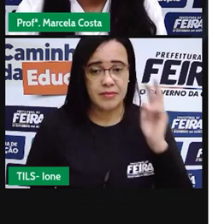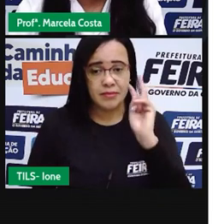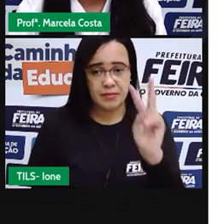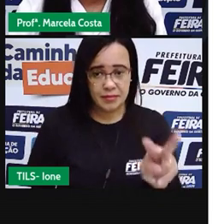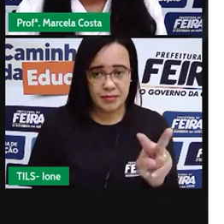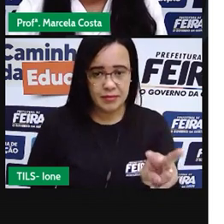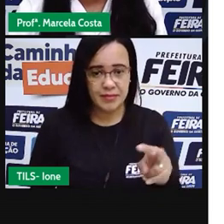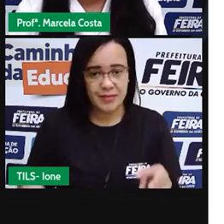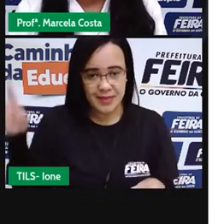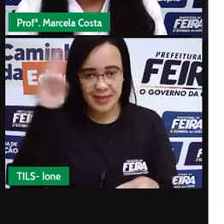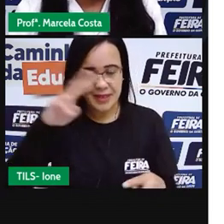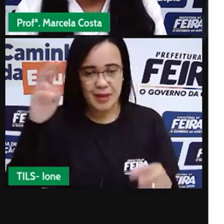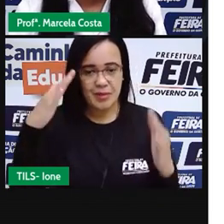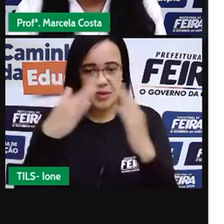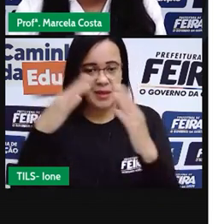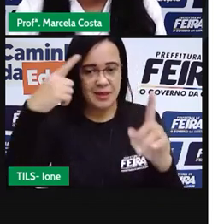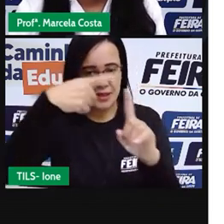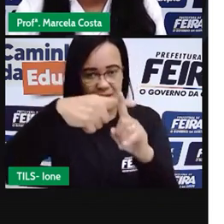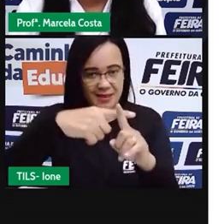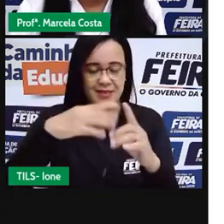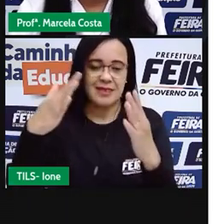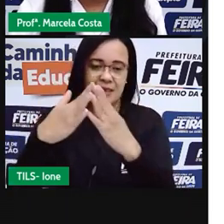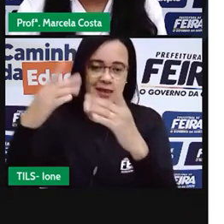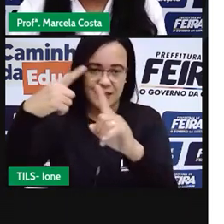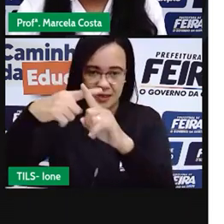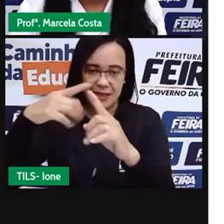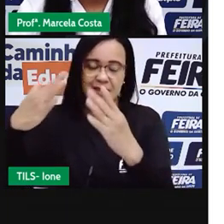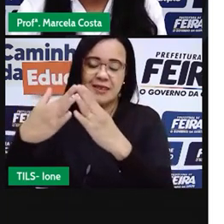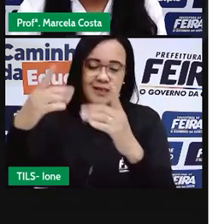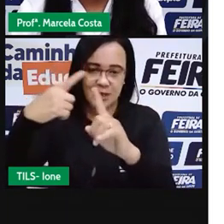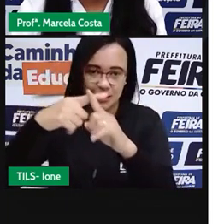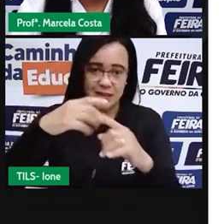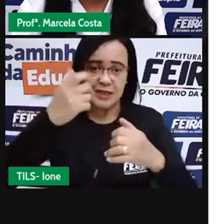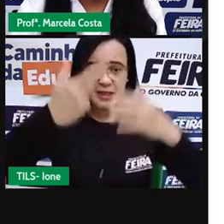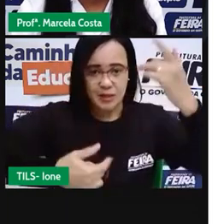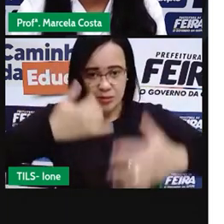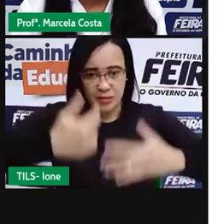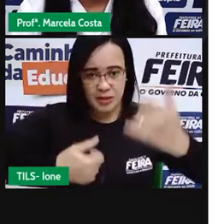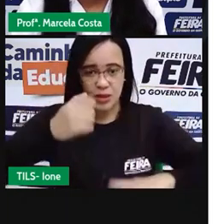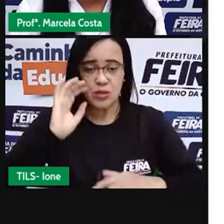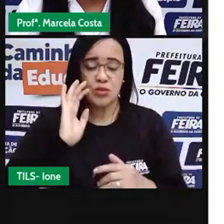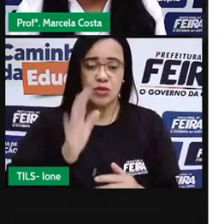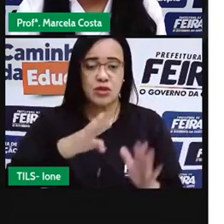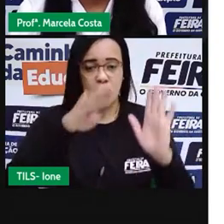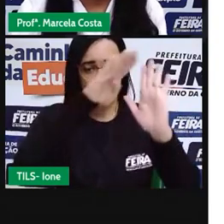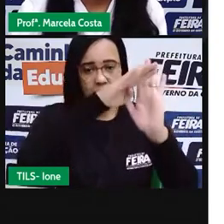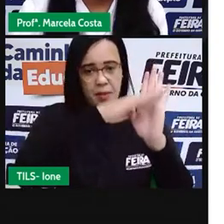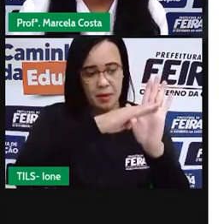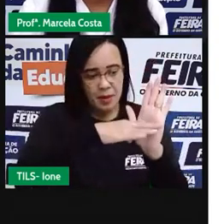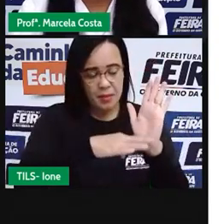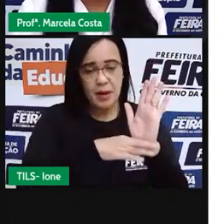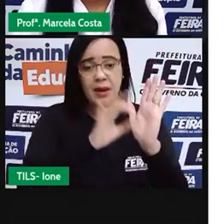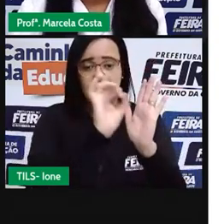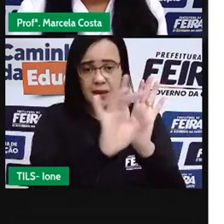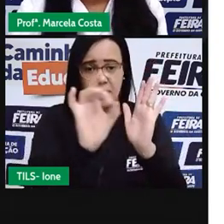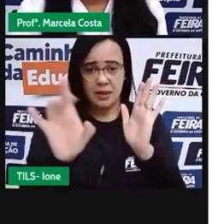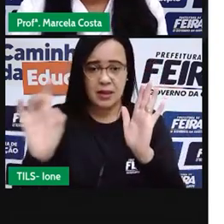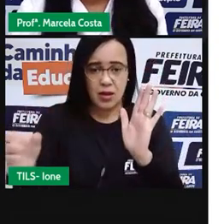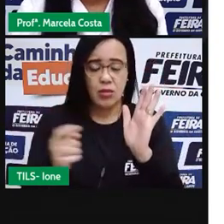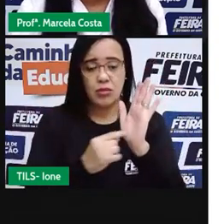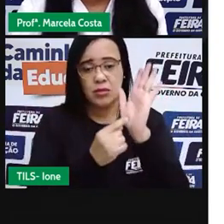Remédios, a Catedral de Santana, tem aqui listado a Igreja Senhor dos Passos,